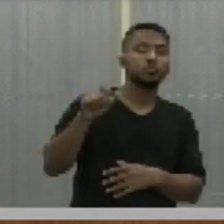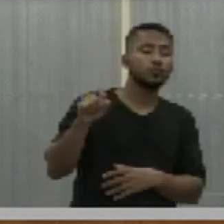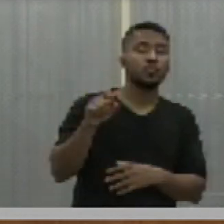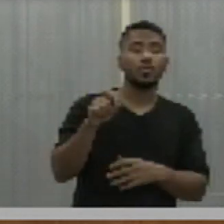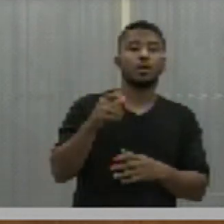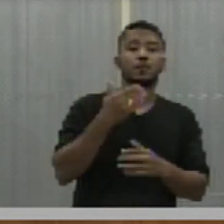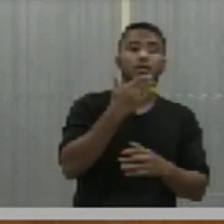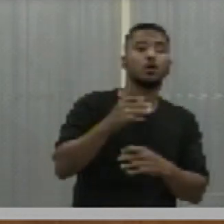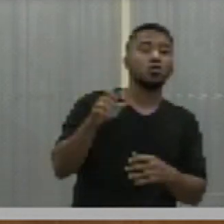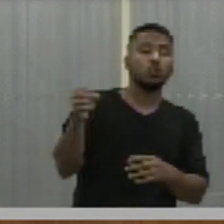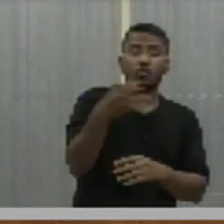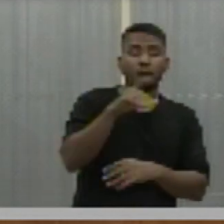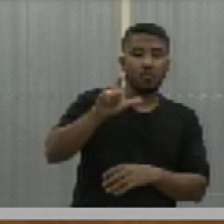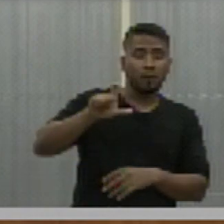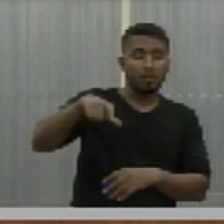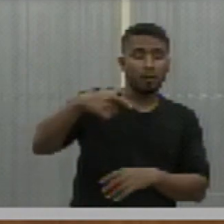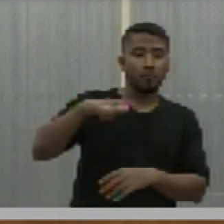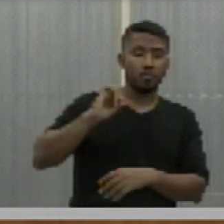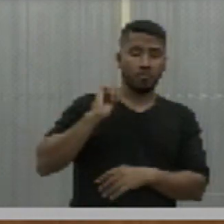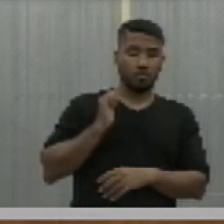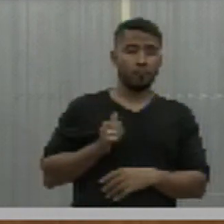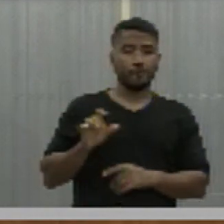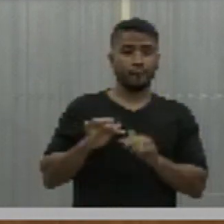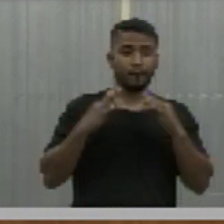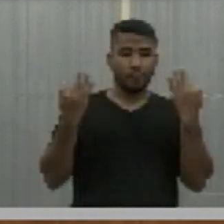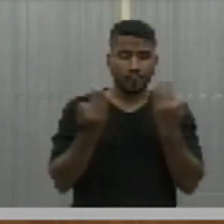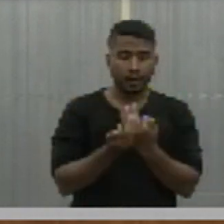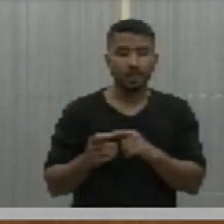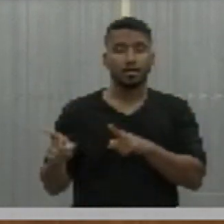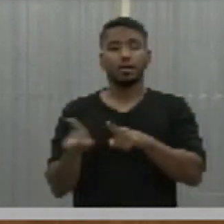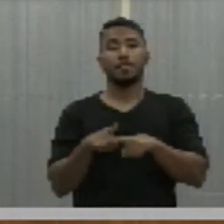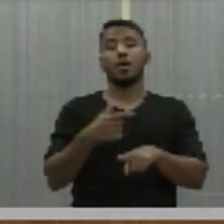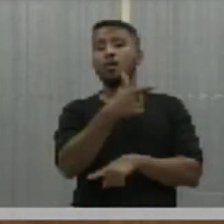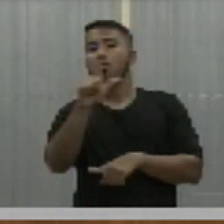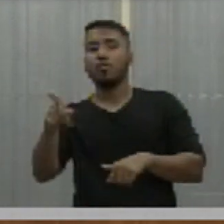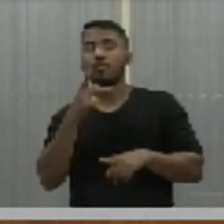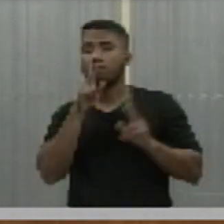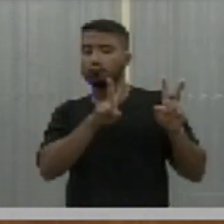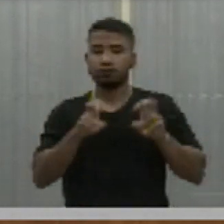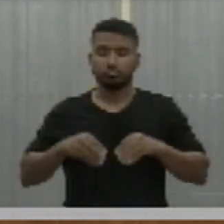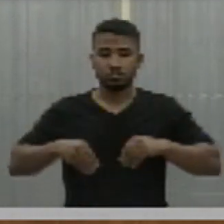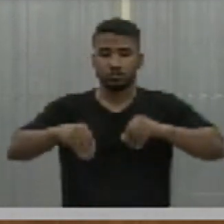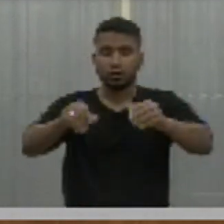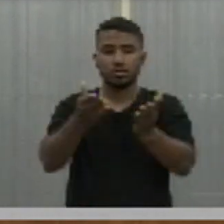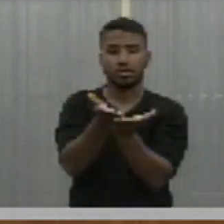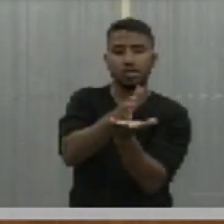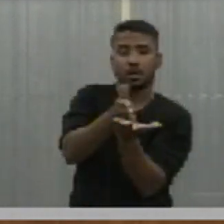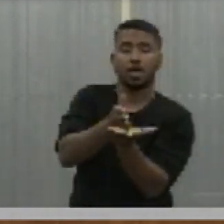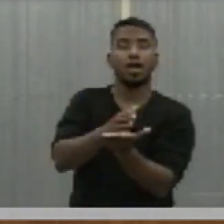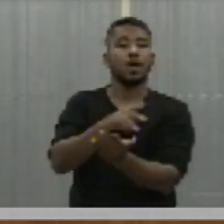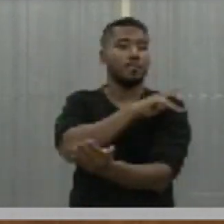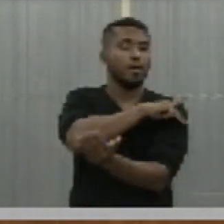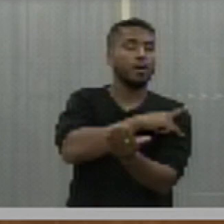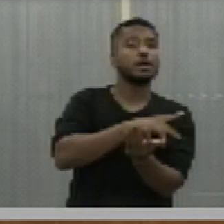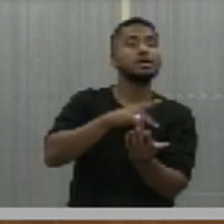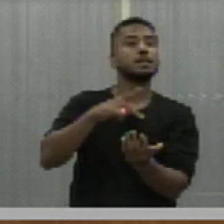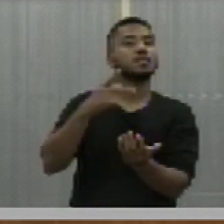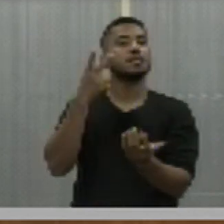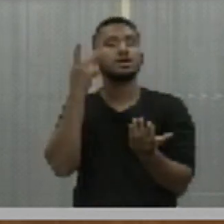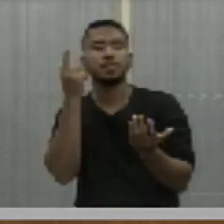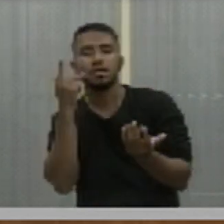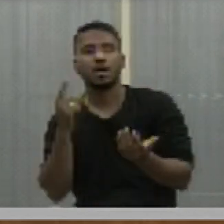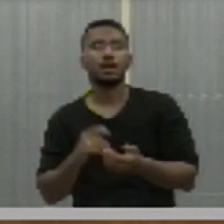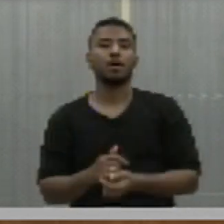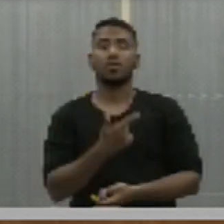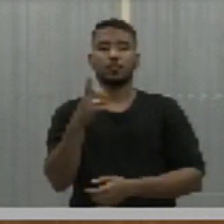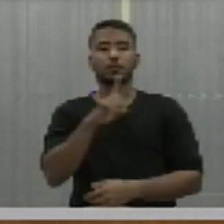socioeconômica produtiva, para tratar do processo de litígios envolvendo o Piauí e o Ceará. Dois de autoria da senhora deputada Bárbara